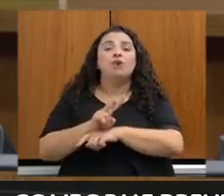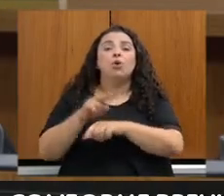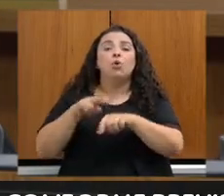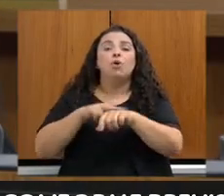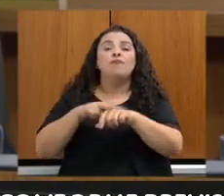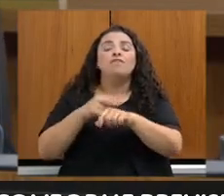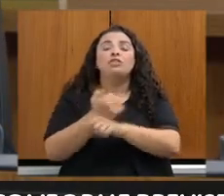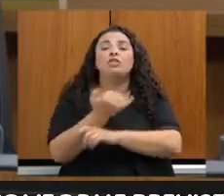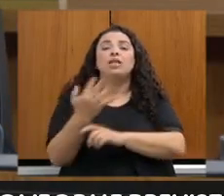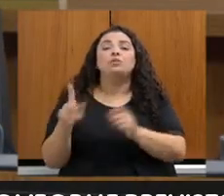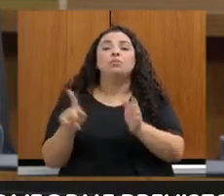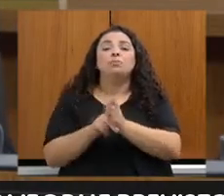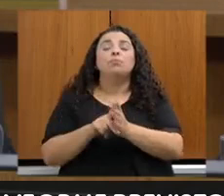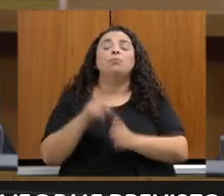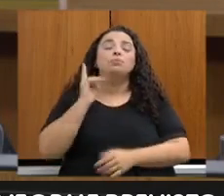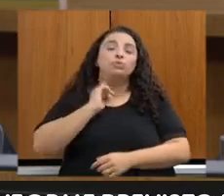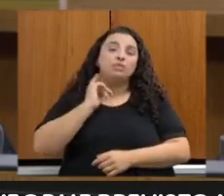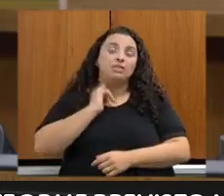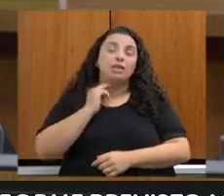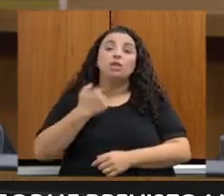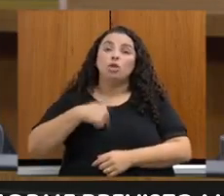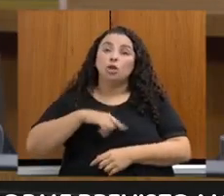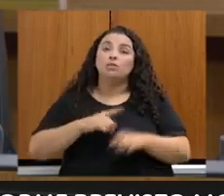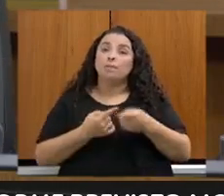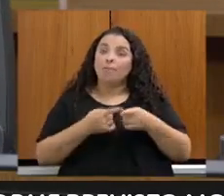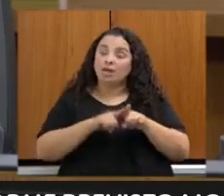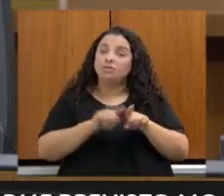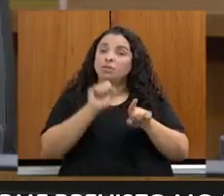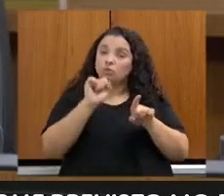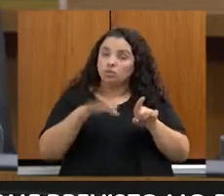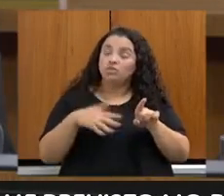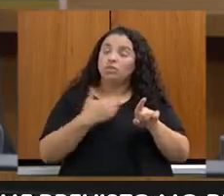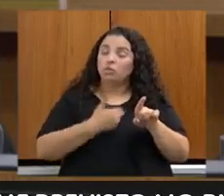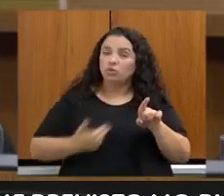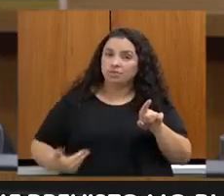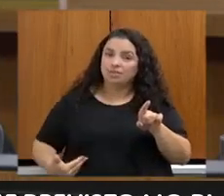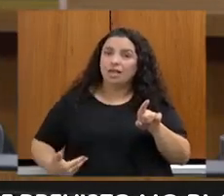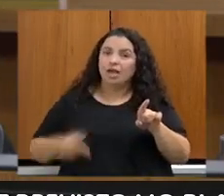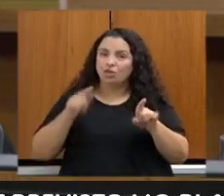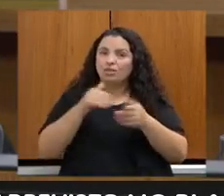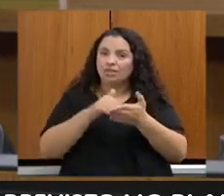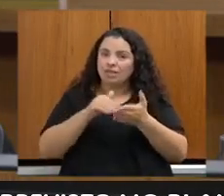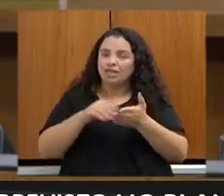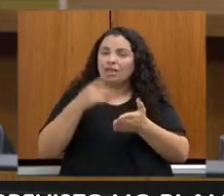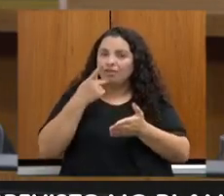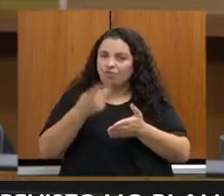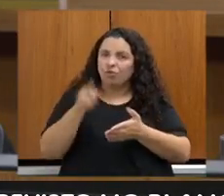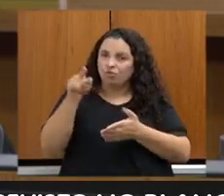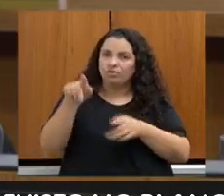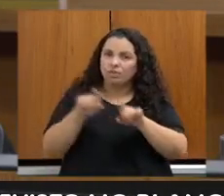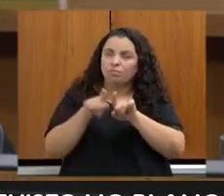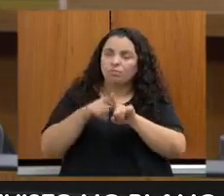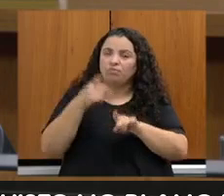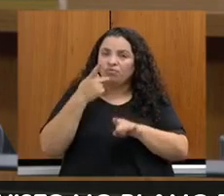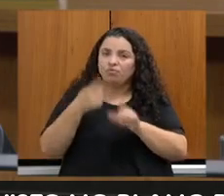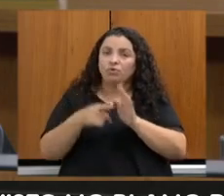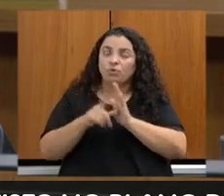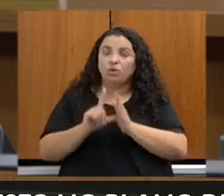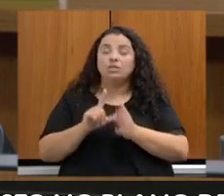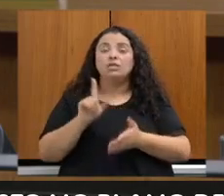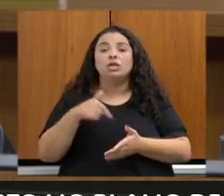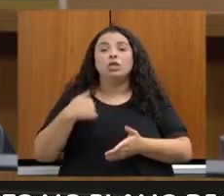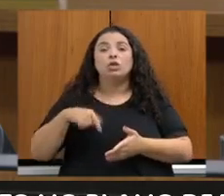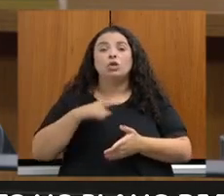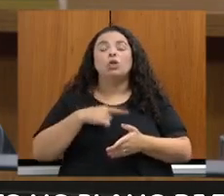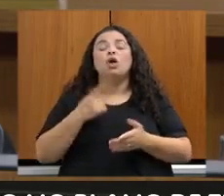E somos parceiros, sim, do Estado, conforme já dito pela nossa secretária e também pelo senhor no início dessa audiência, a campanha